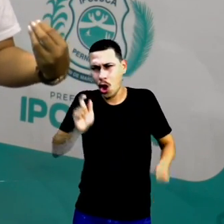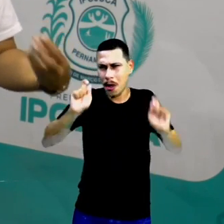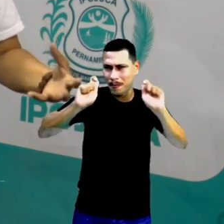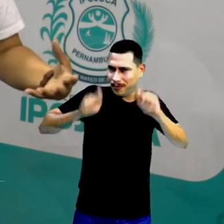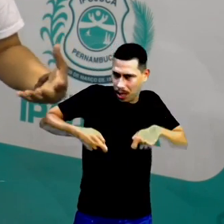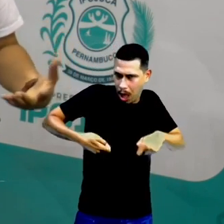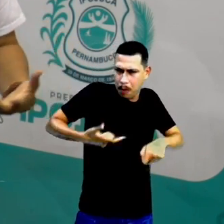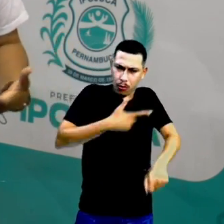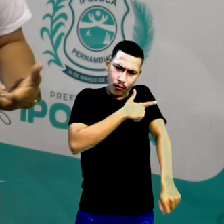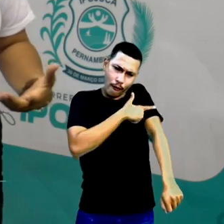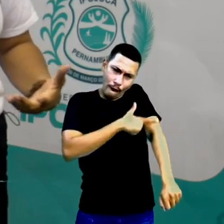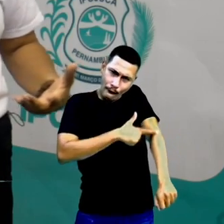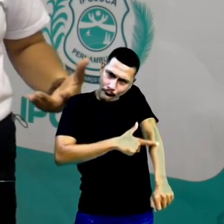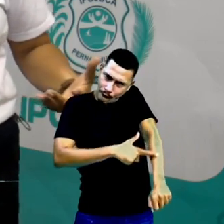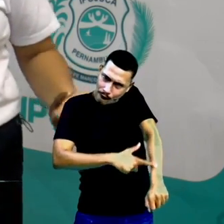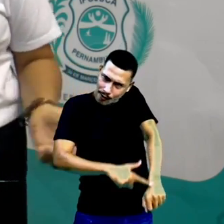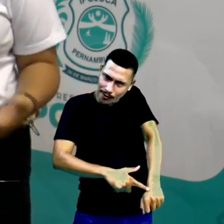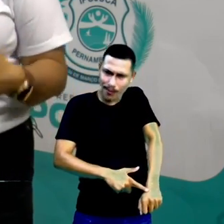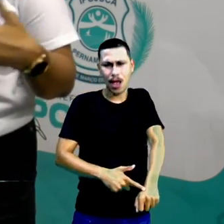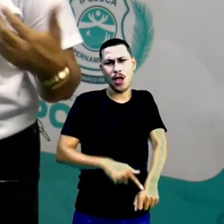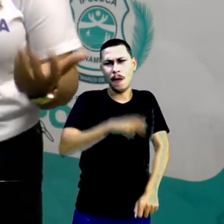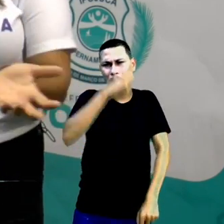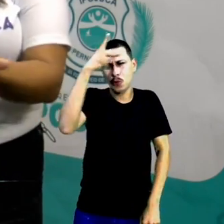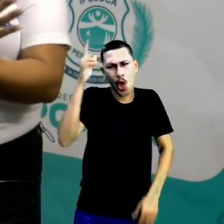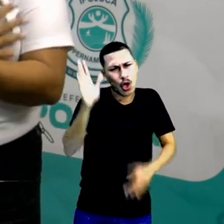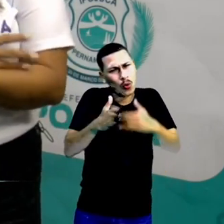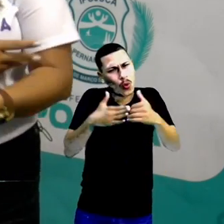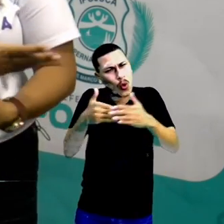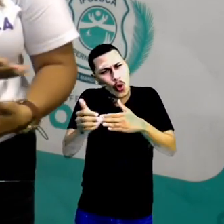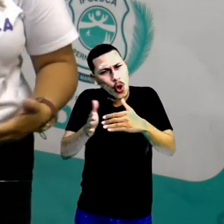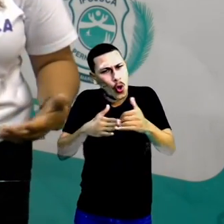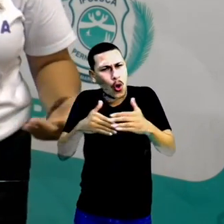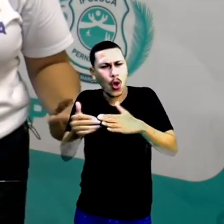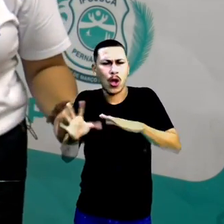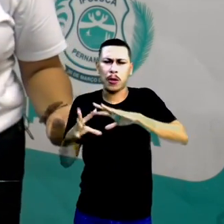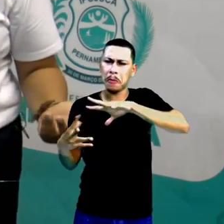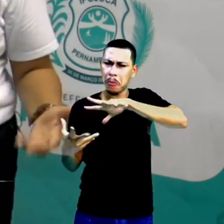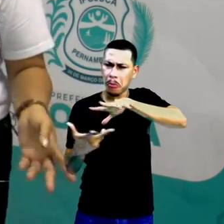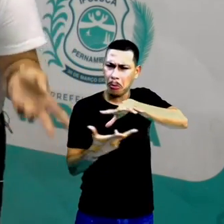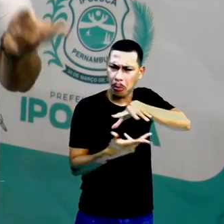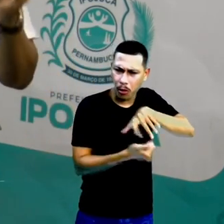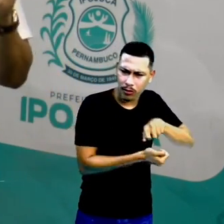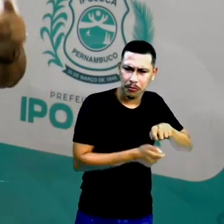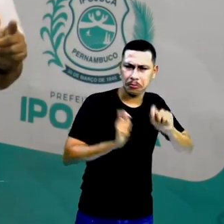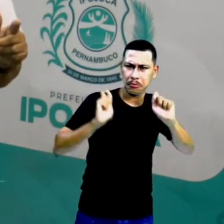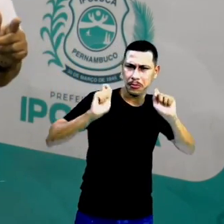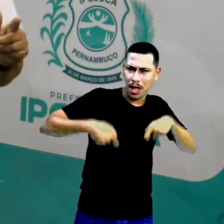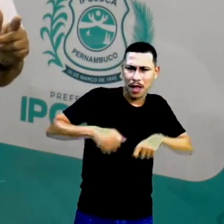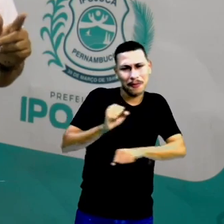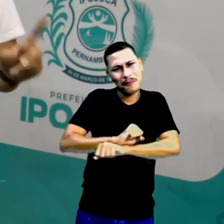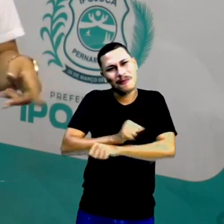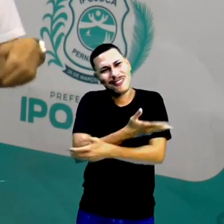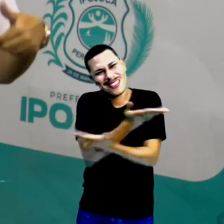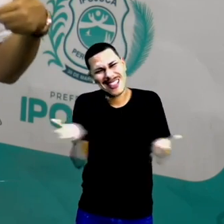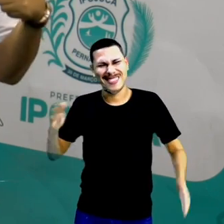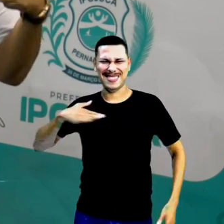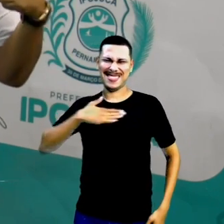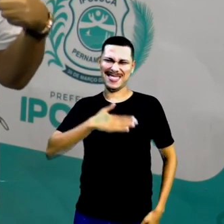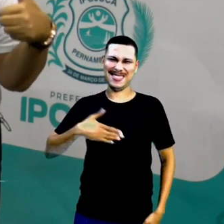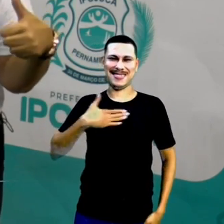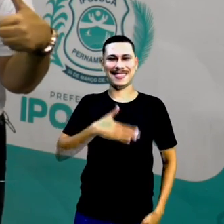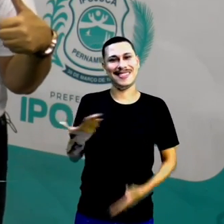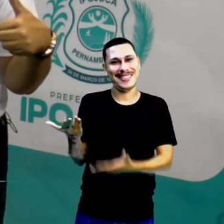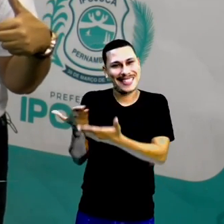atitudes com todas as pessoas e com tudo que convive ao nosso redor. Espero que você tenha gostado da